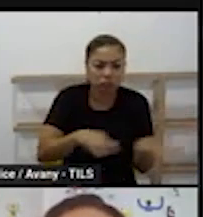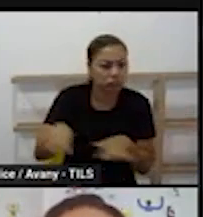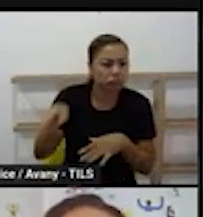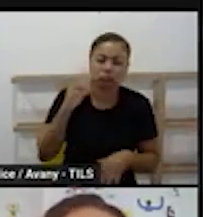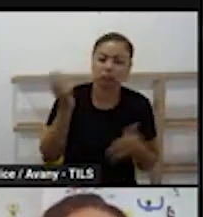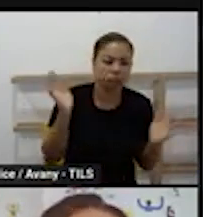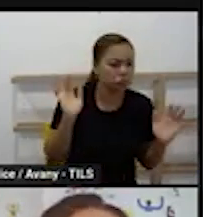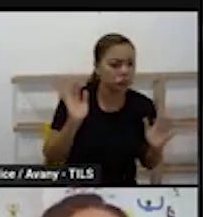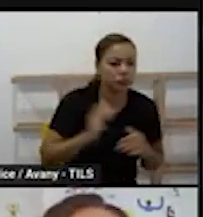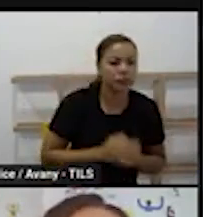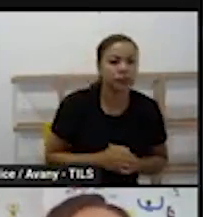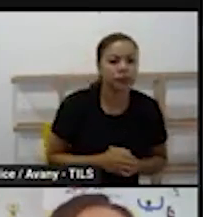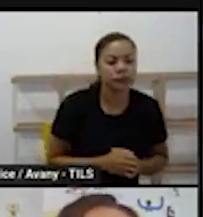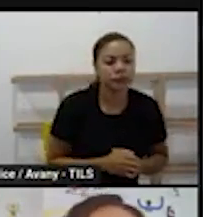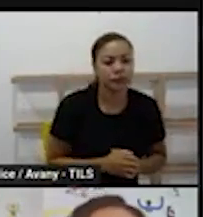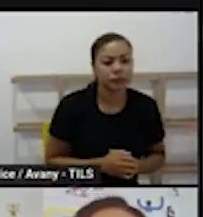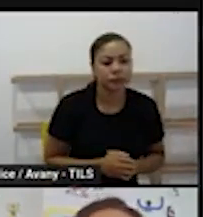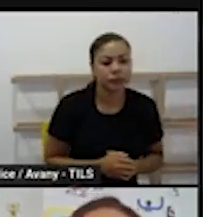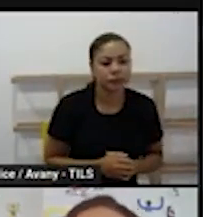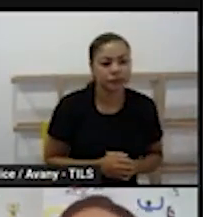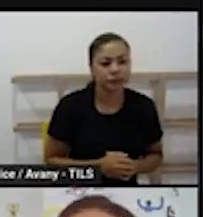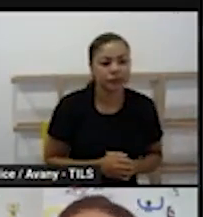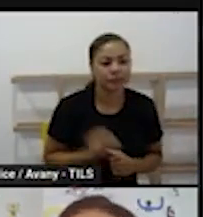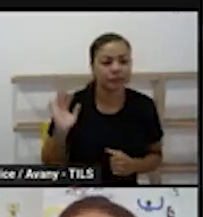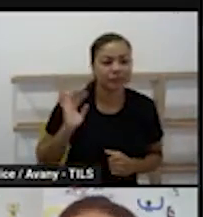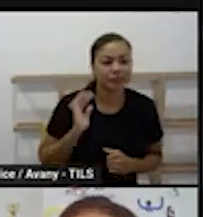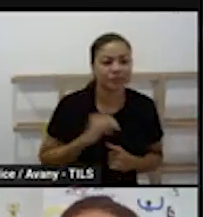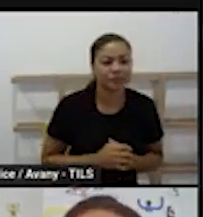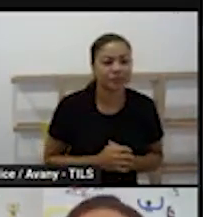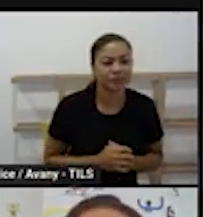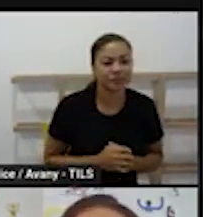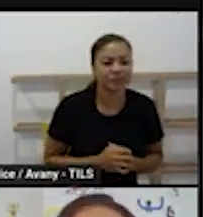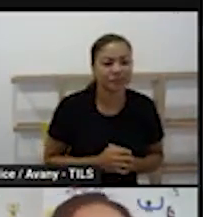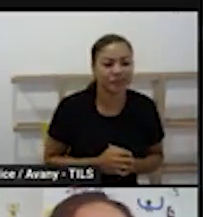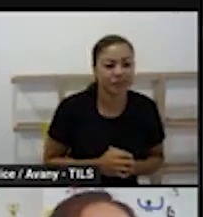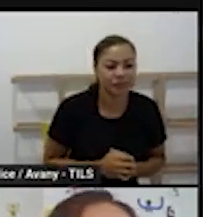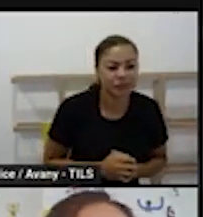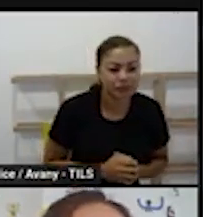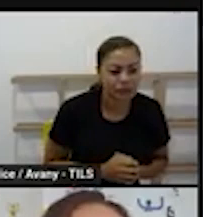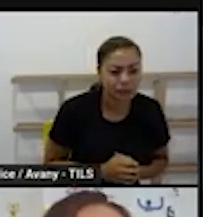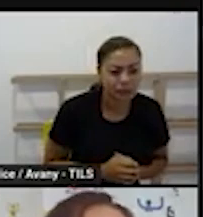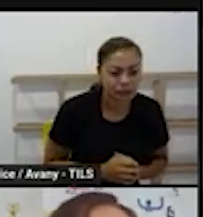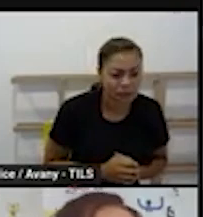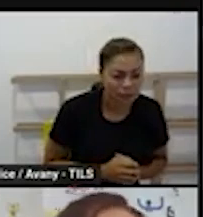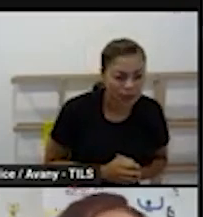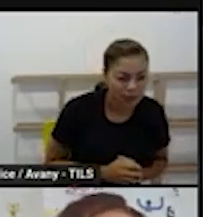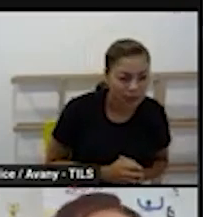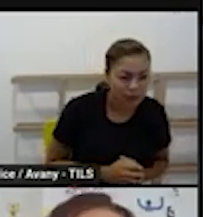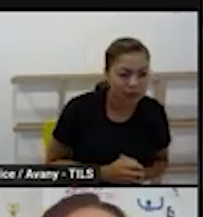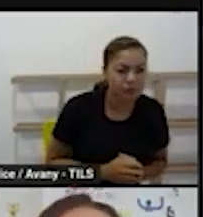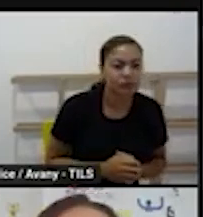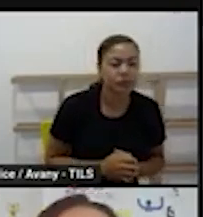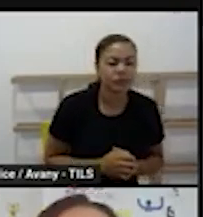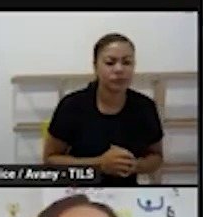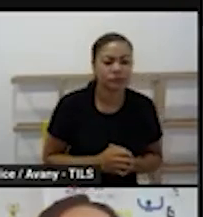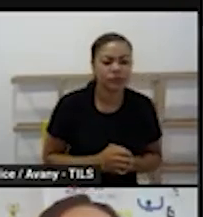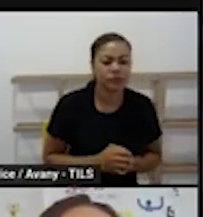permanente por esse dia né pode ser quando a gente fala de situações do cotidiano montar supermercado